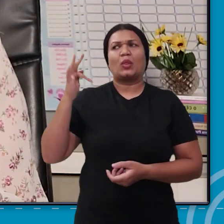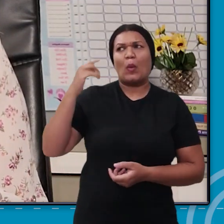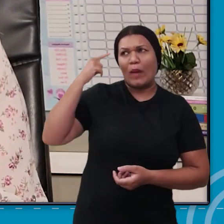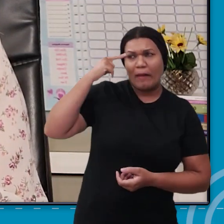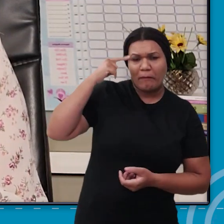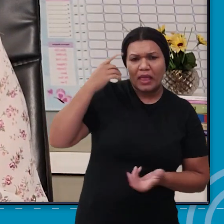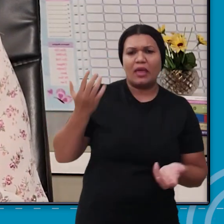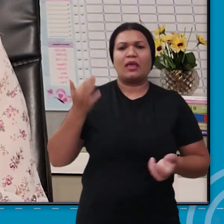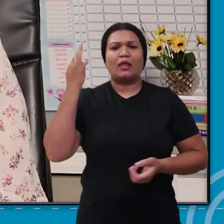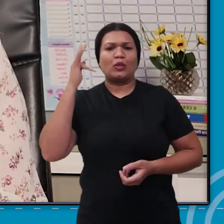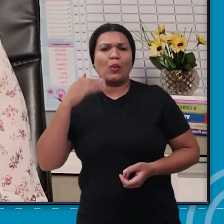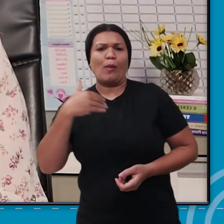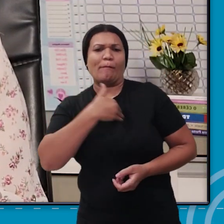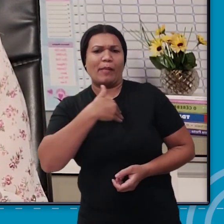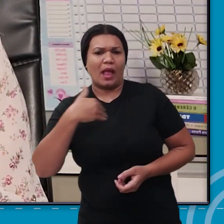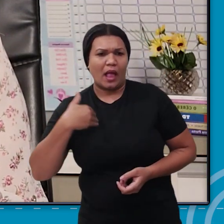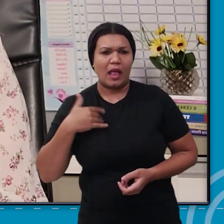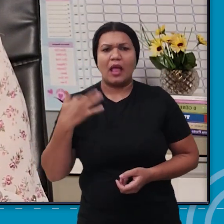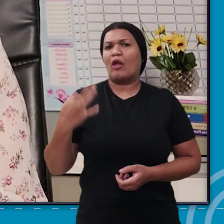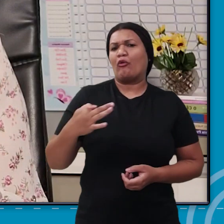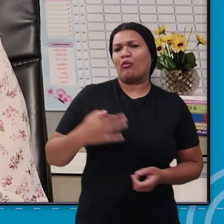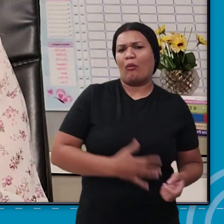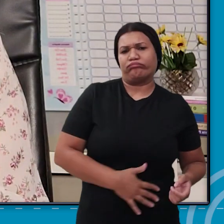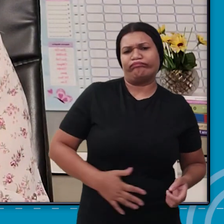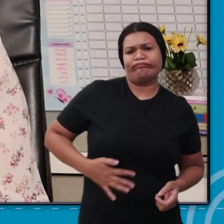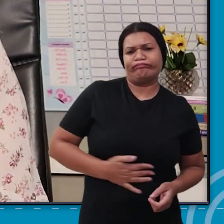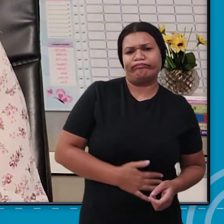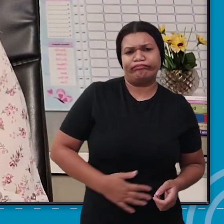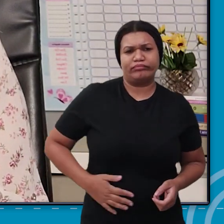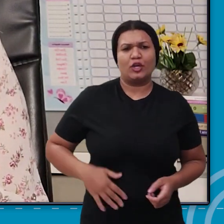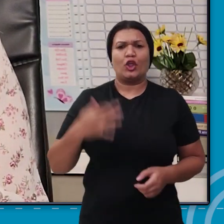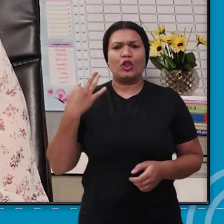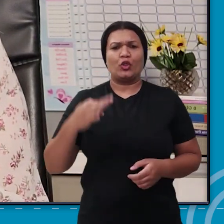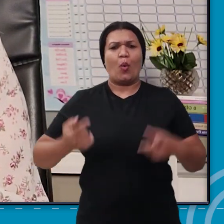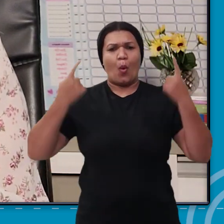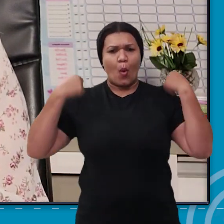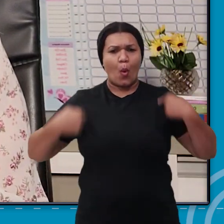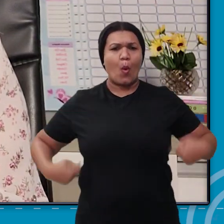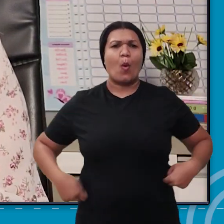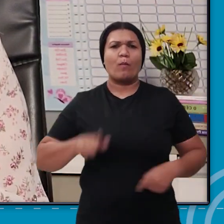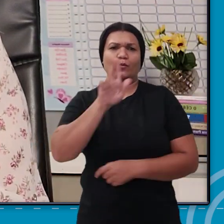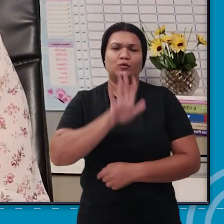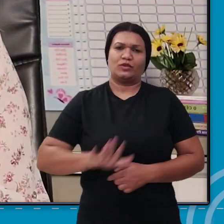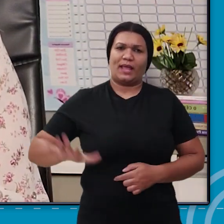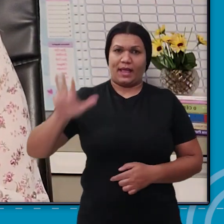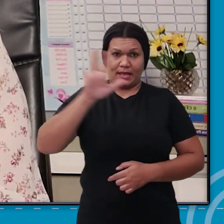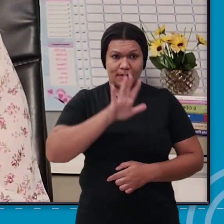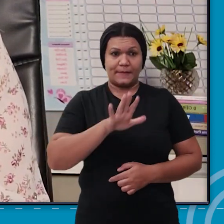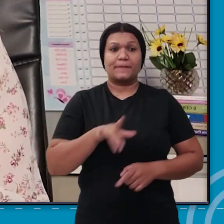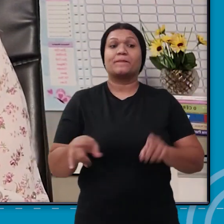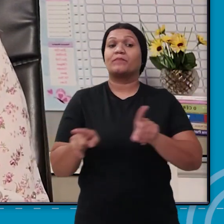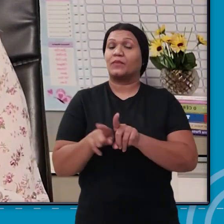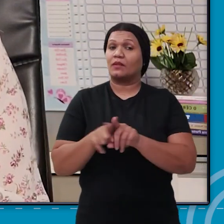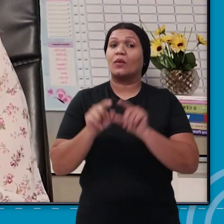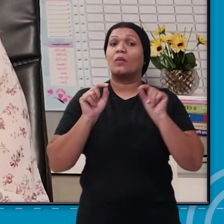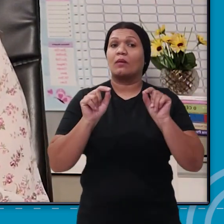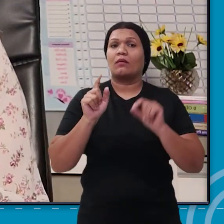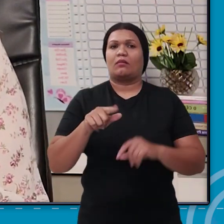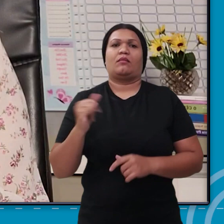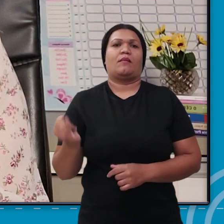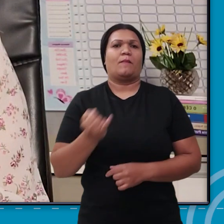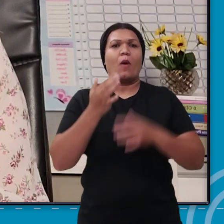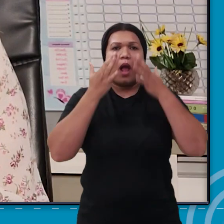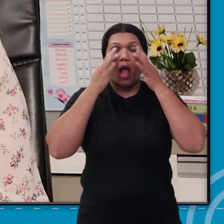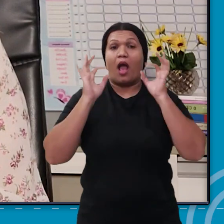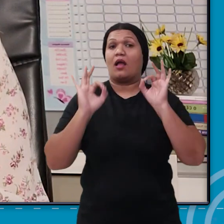cabeça, dor no peito, dor na barriga, dor no corpo de modo geral. E é muito importante